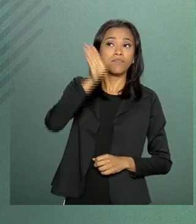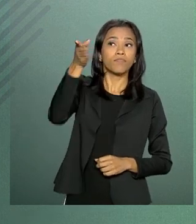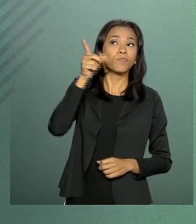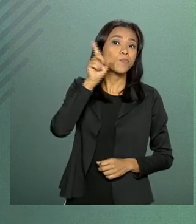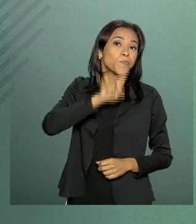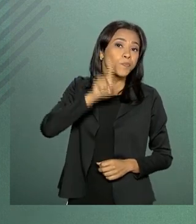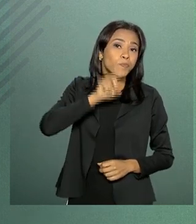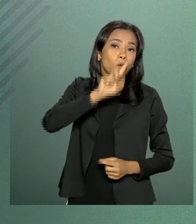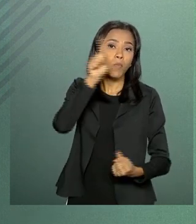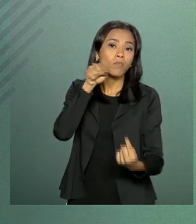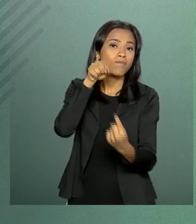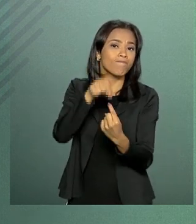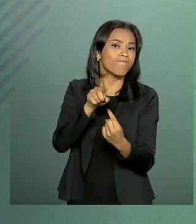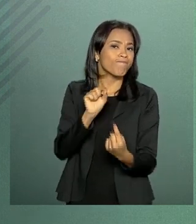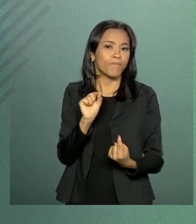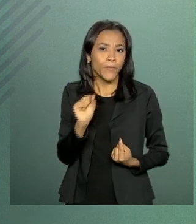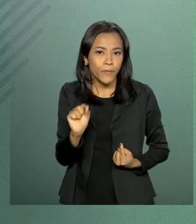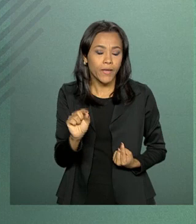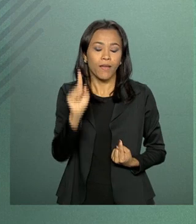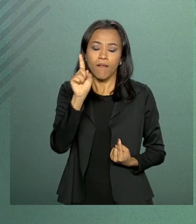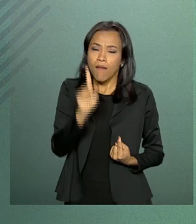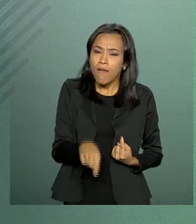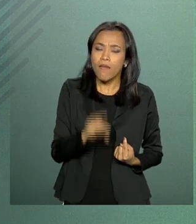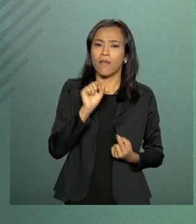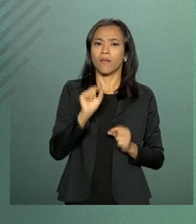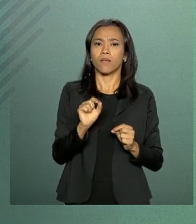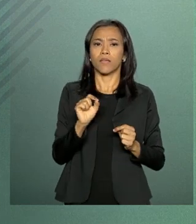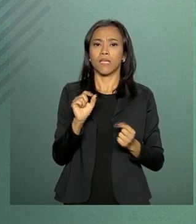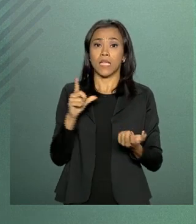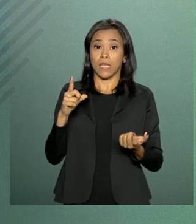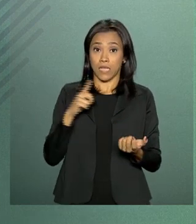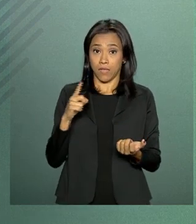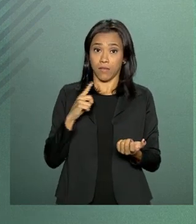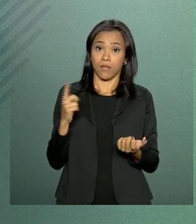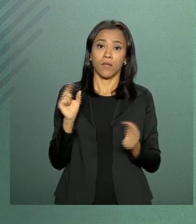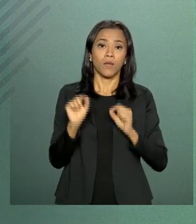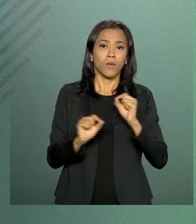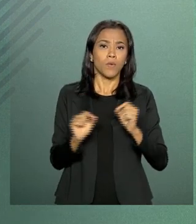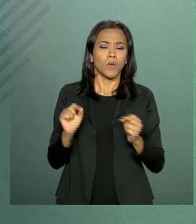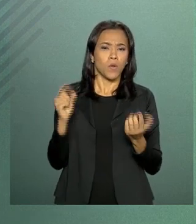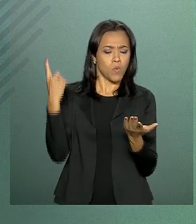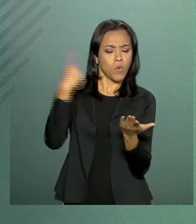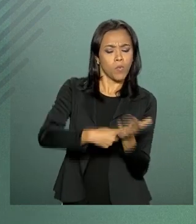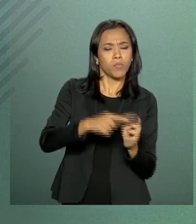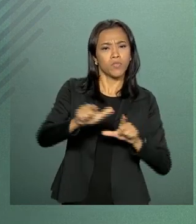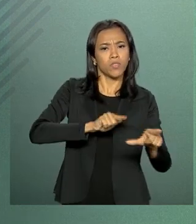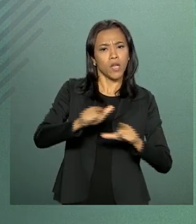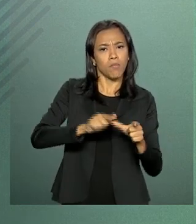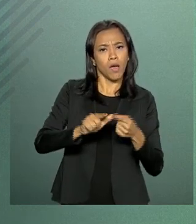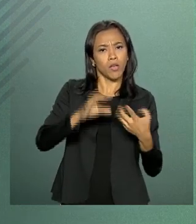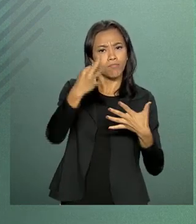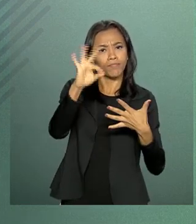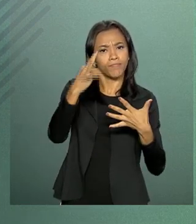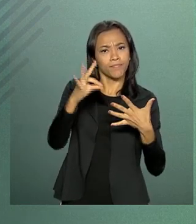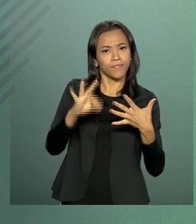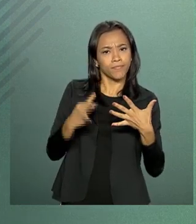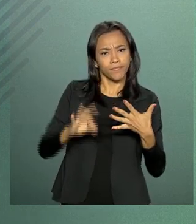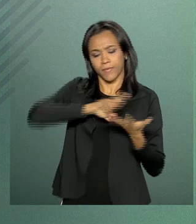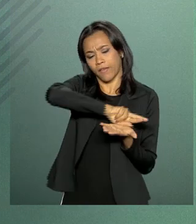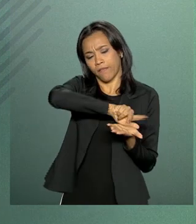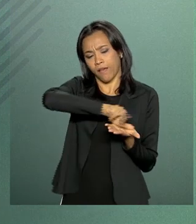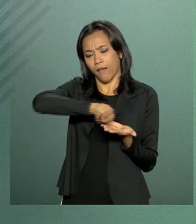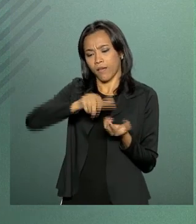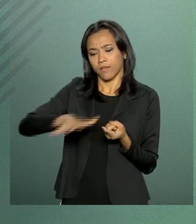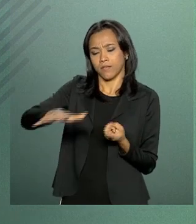por objetivo promover uma agenda de resultados positivos em diversas áreas,